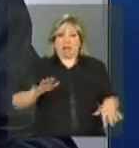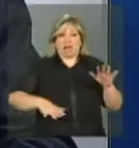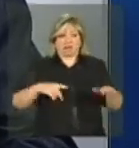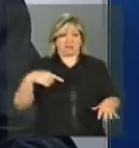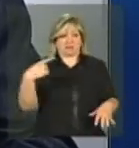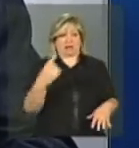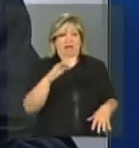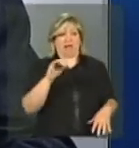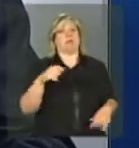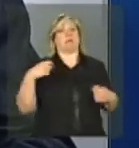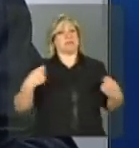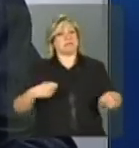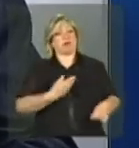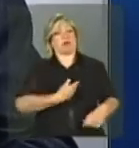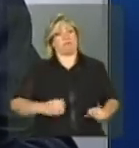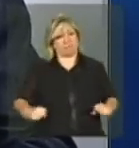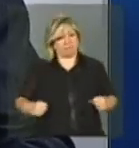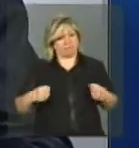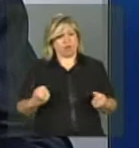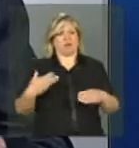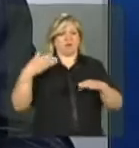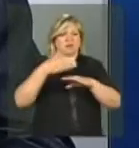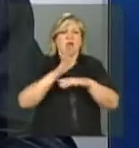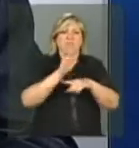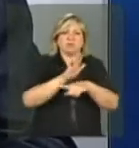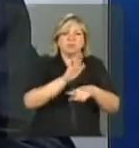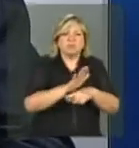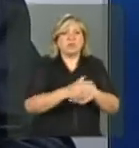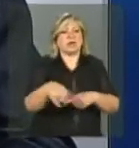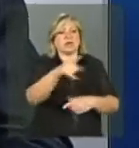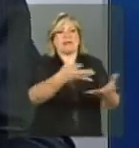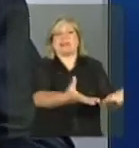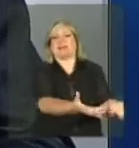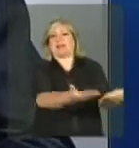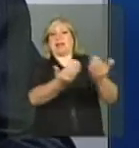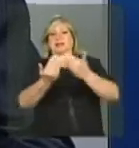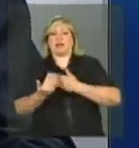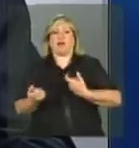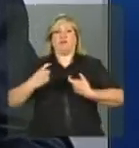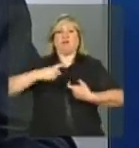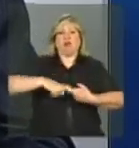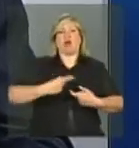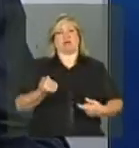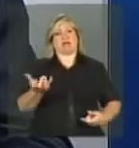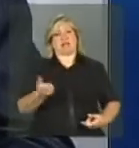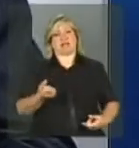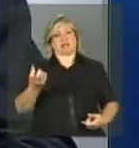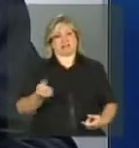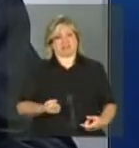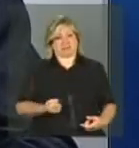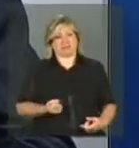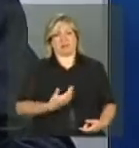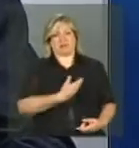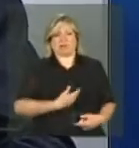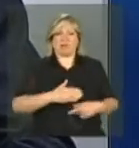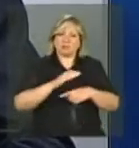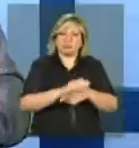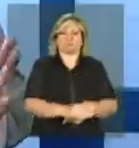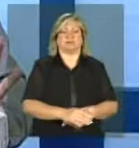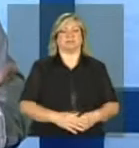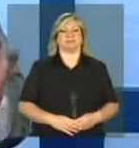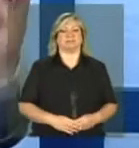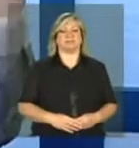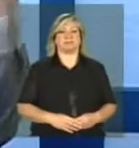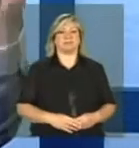acompanhamento mais forte do Estado junto a essas famílias para trazê-las a esse jogo, a esse cenário de acompanhamento das condicionalidades.